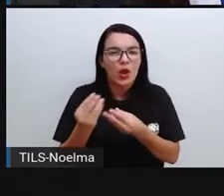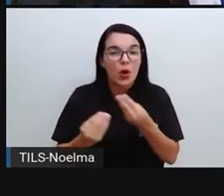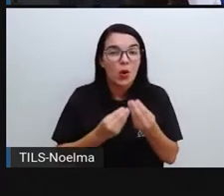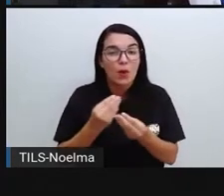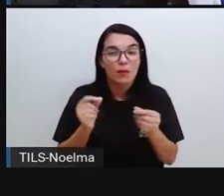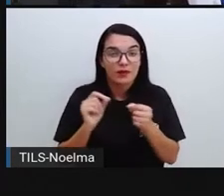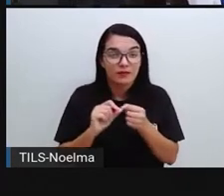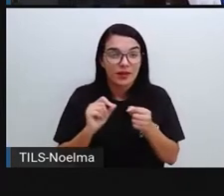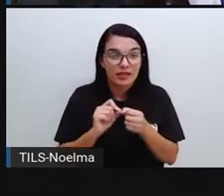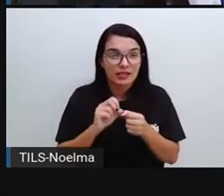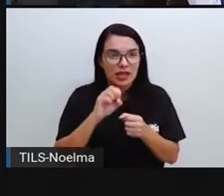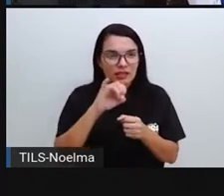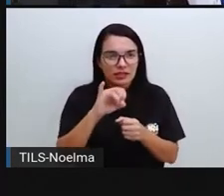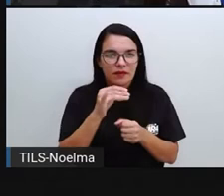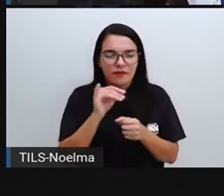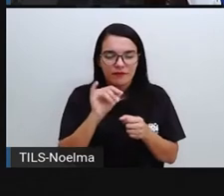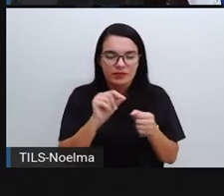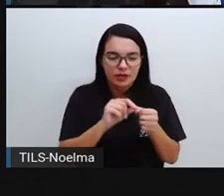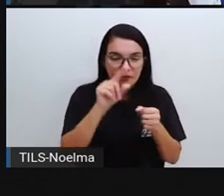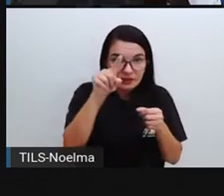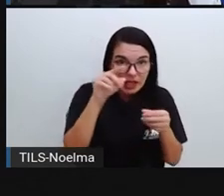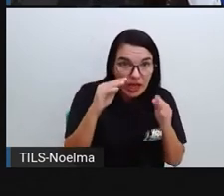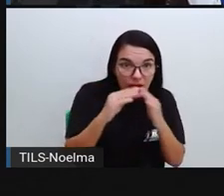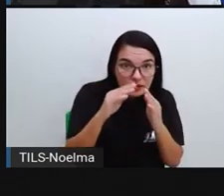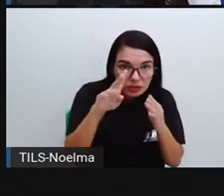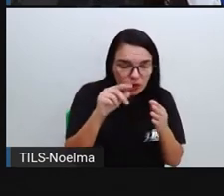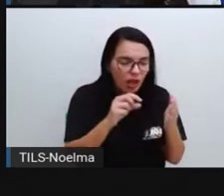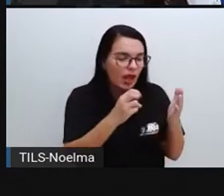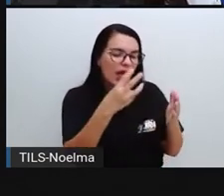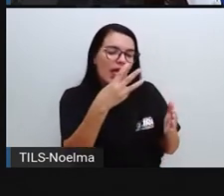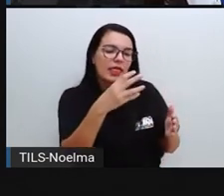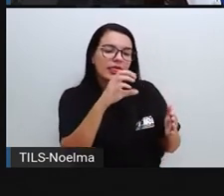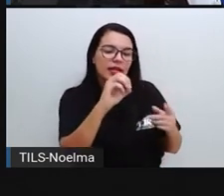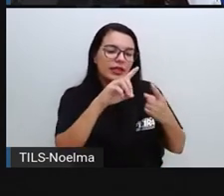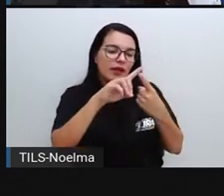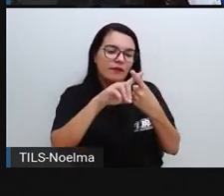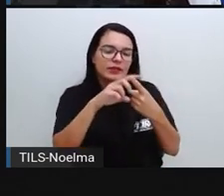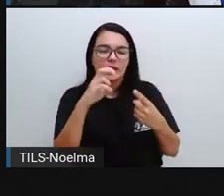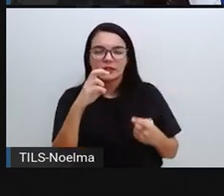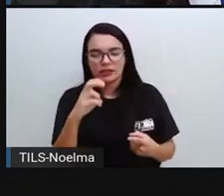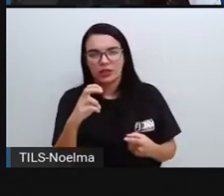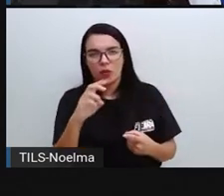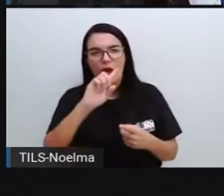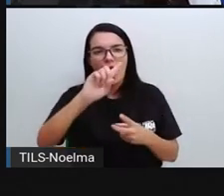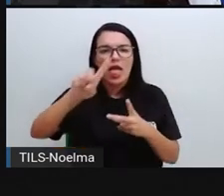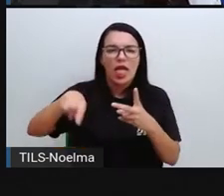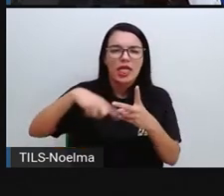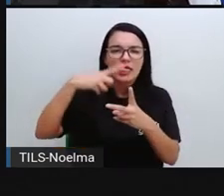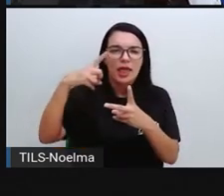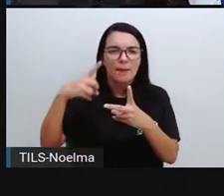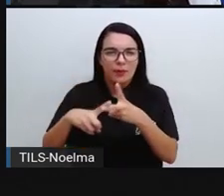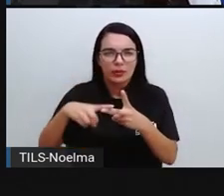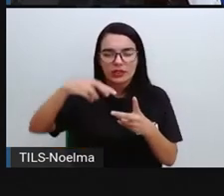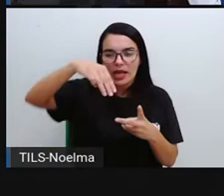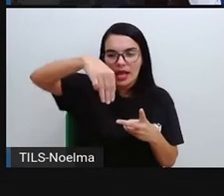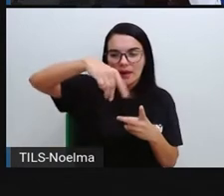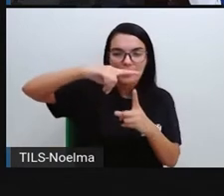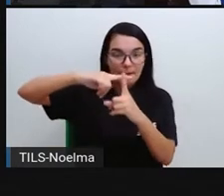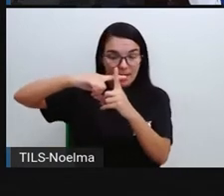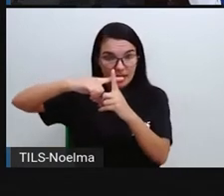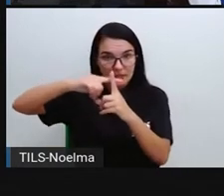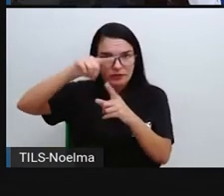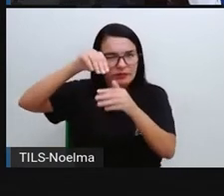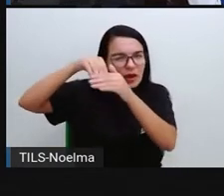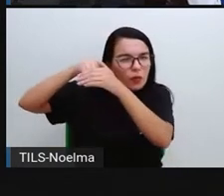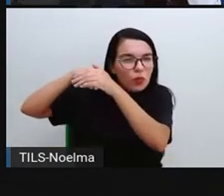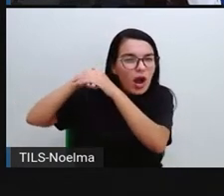funciona. Se você colocar na calculadora aí 30 vezes 5 e depois vocês colocarem o M+, vai